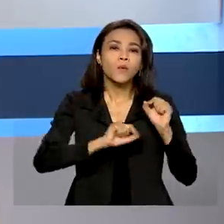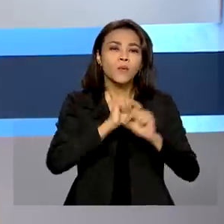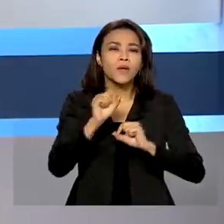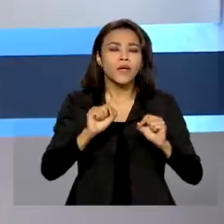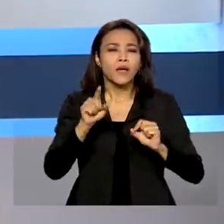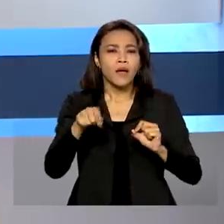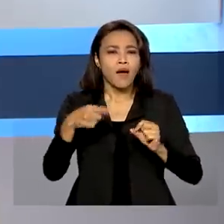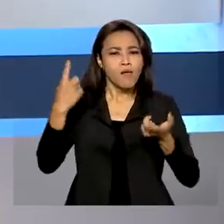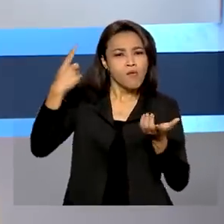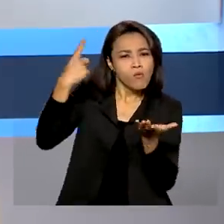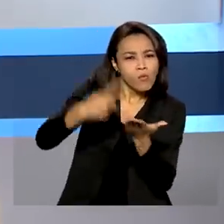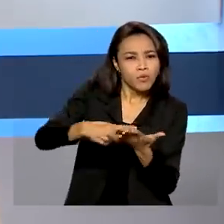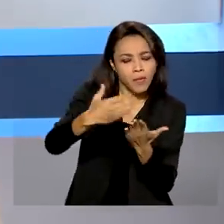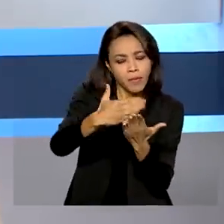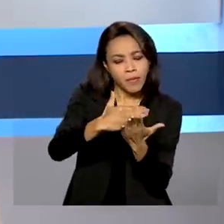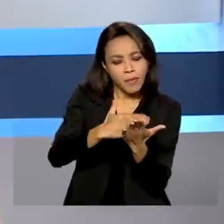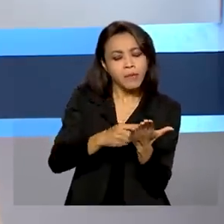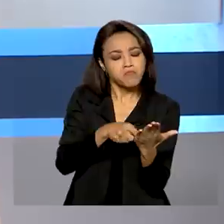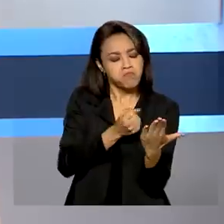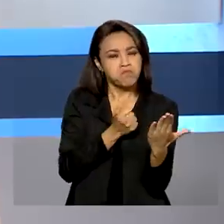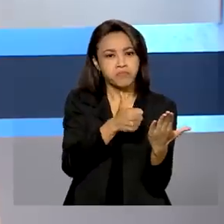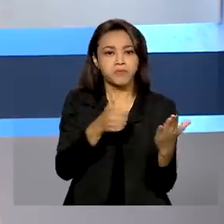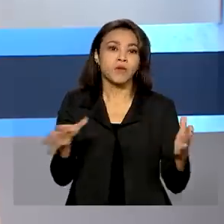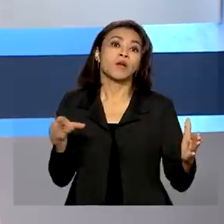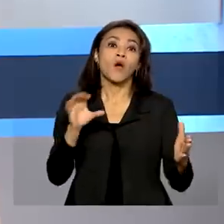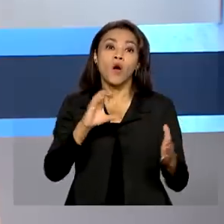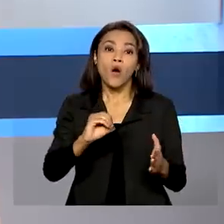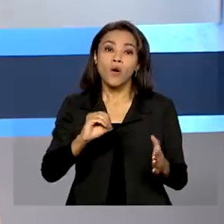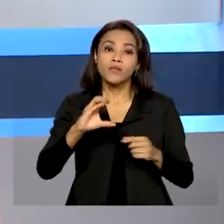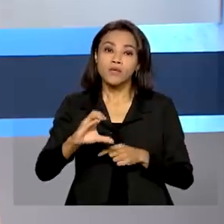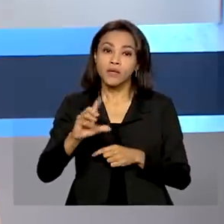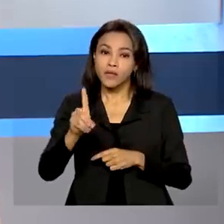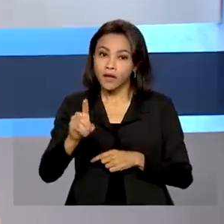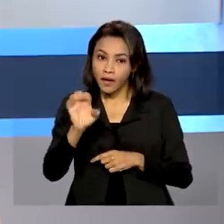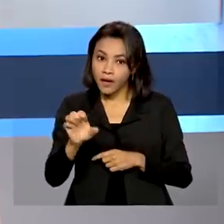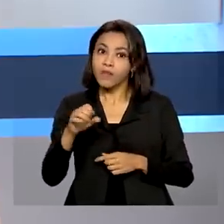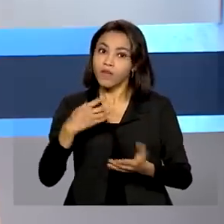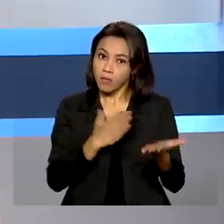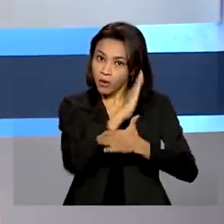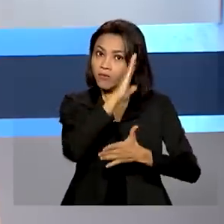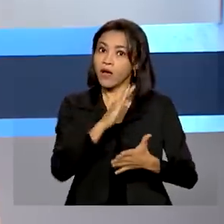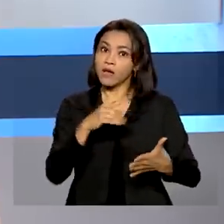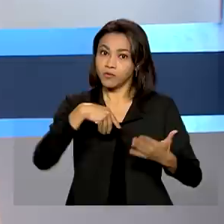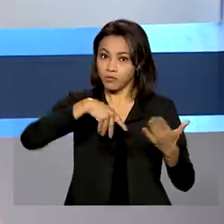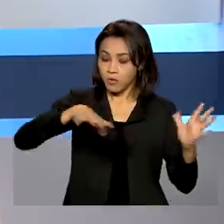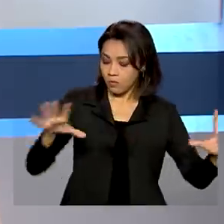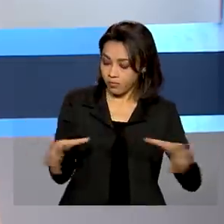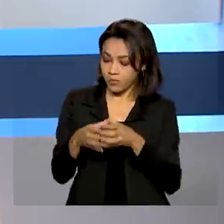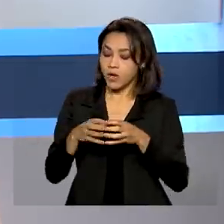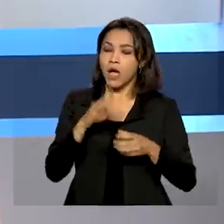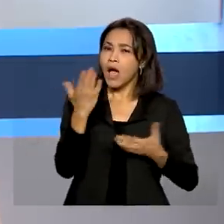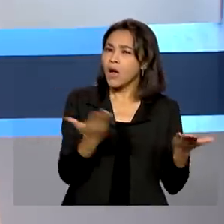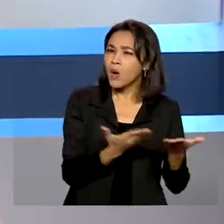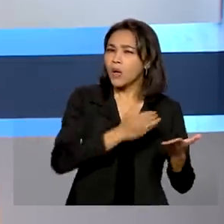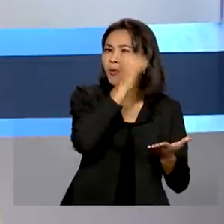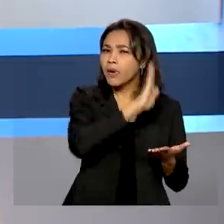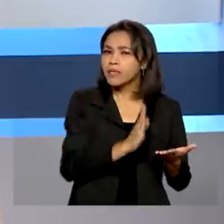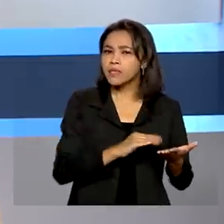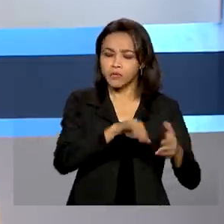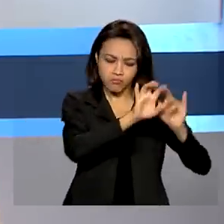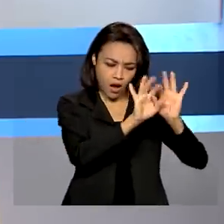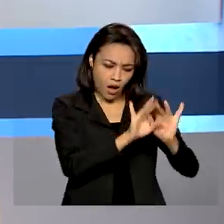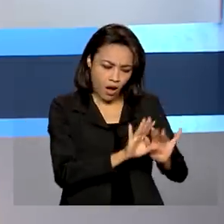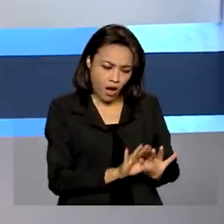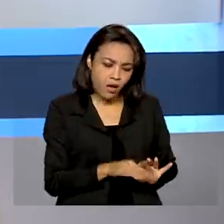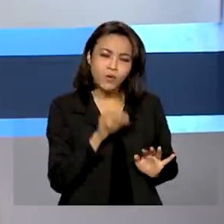à Organização para a Cooperação e Desenvolvimento Econômico. O próximo passo agora é o governo brasileiro elaborar um memorando